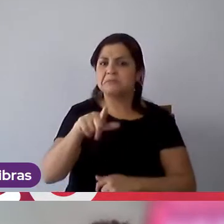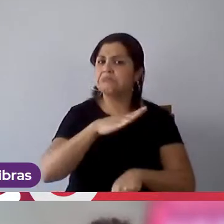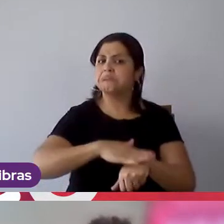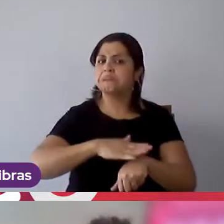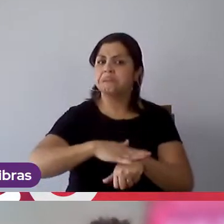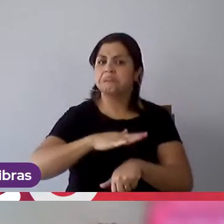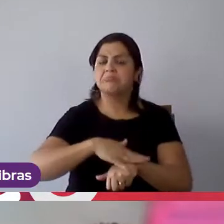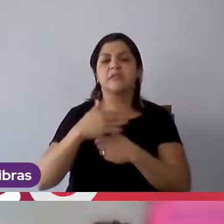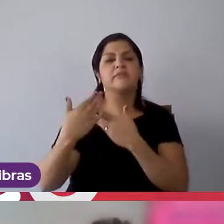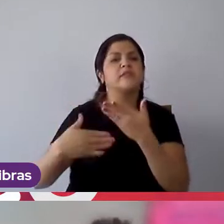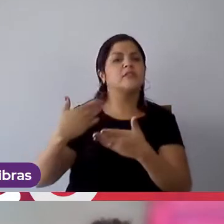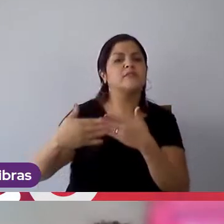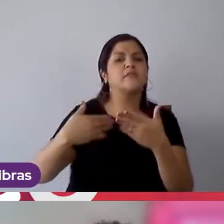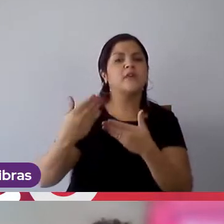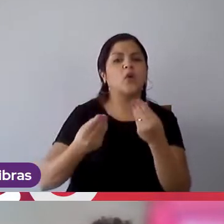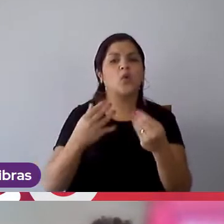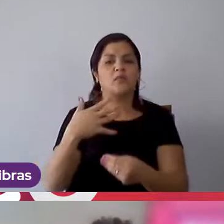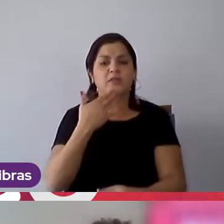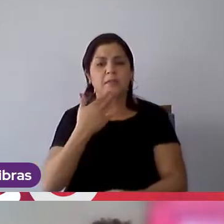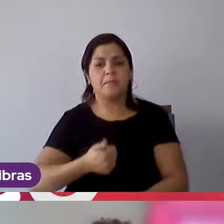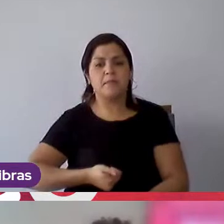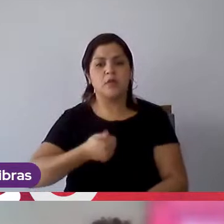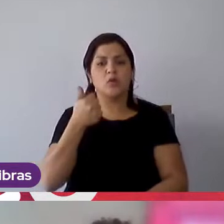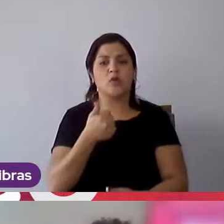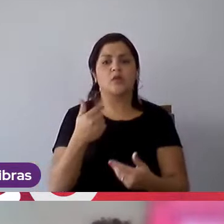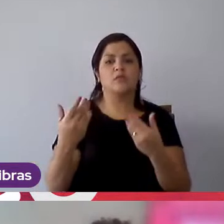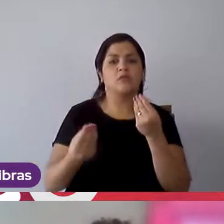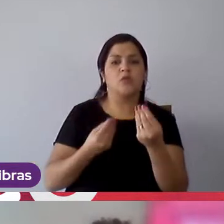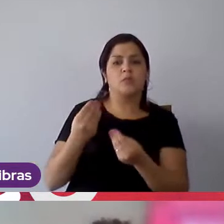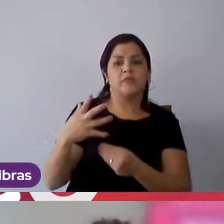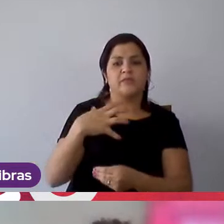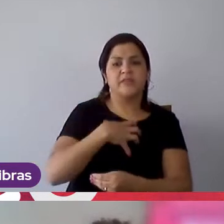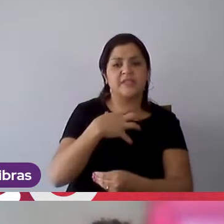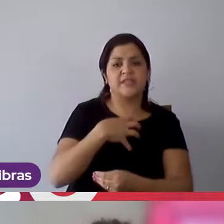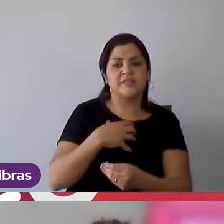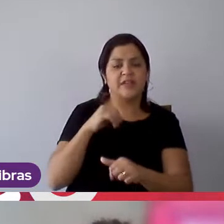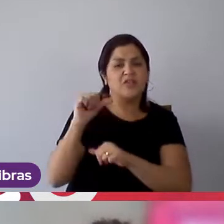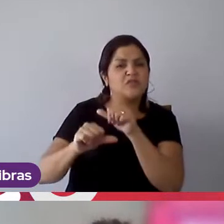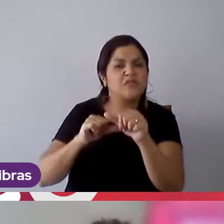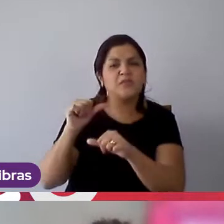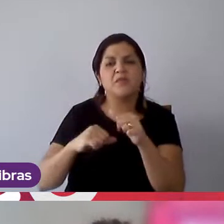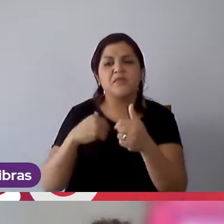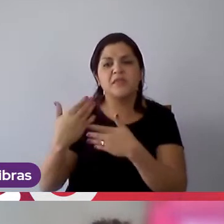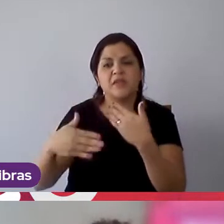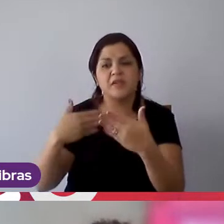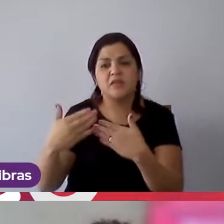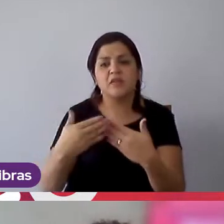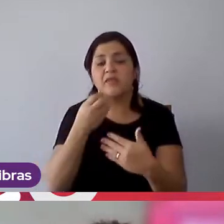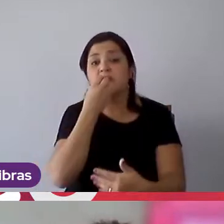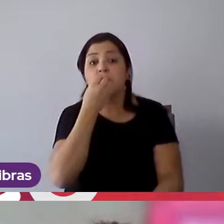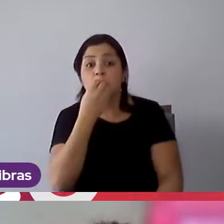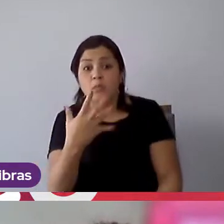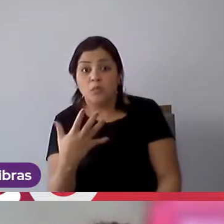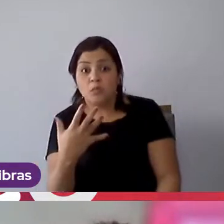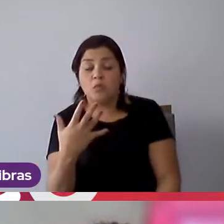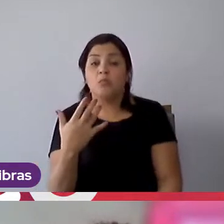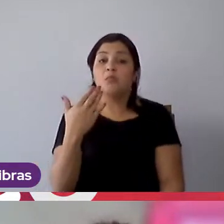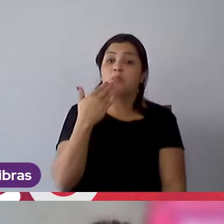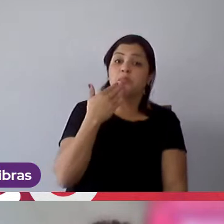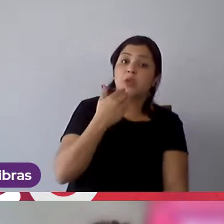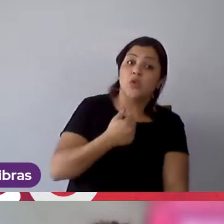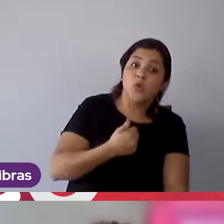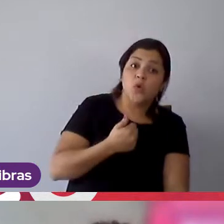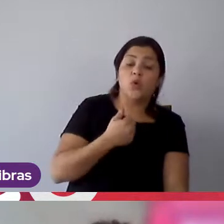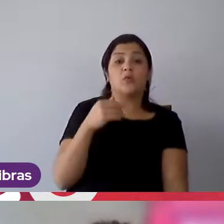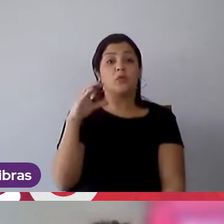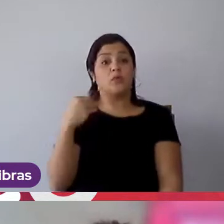dizer como isso vai ser intenso, é você que vai transformar essa intensidade, se vai ser uma intensidade boa, se vai ser uma intensidade de